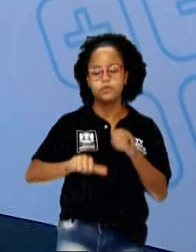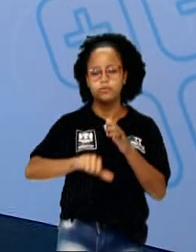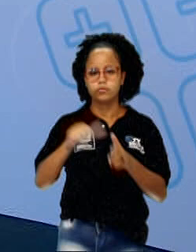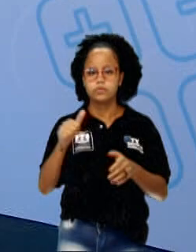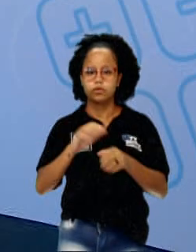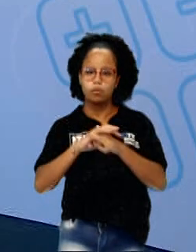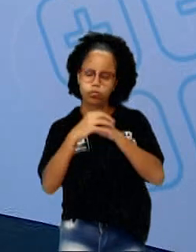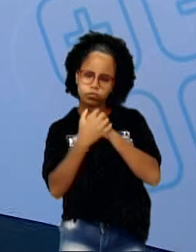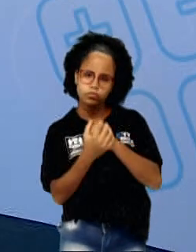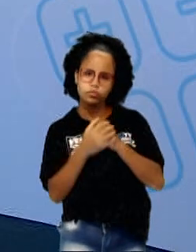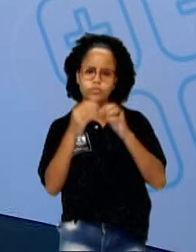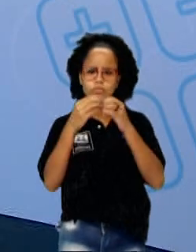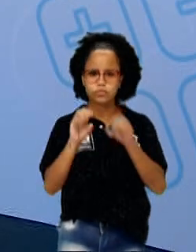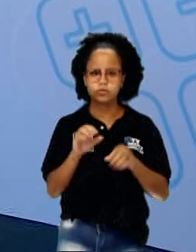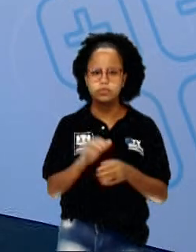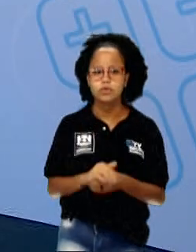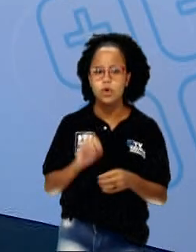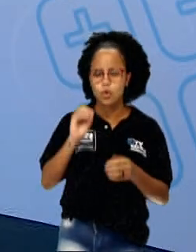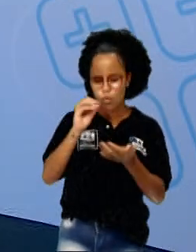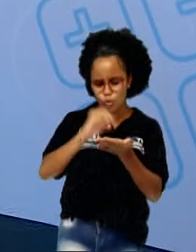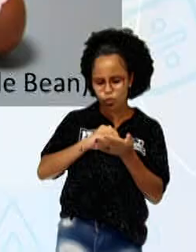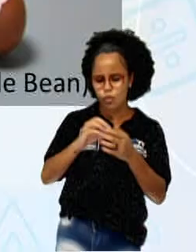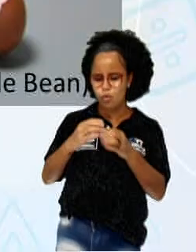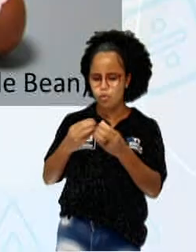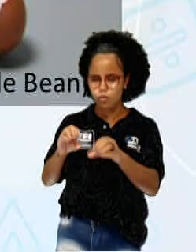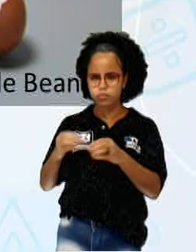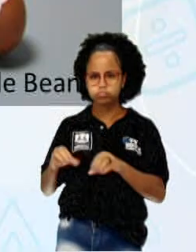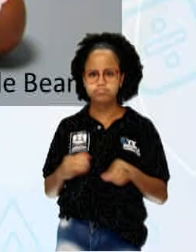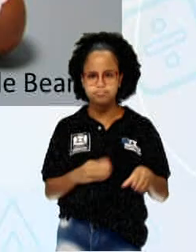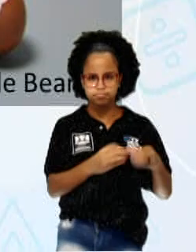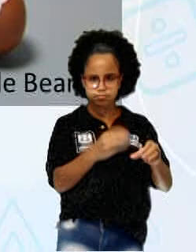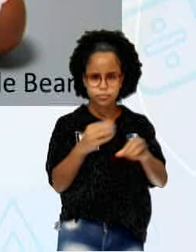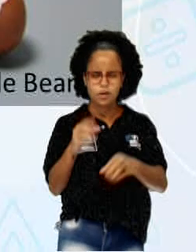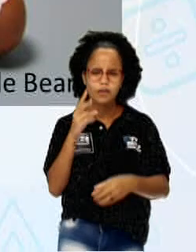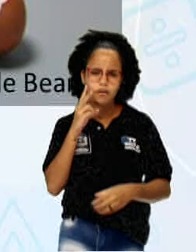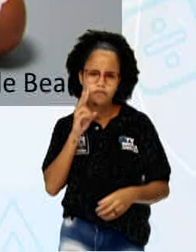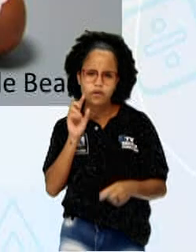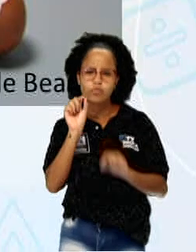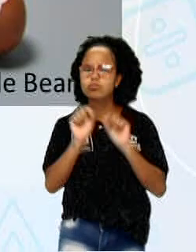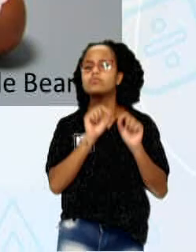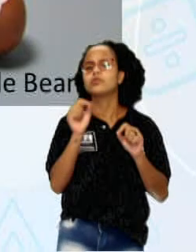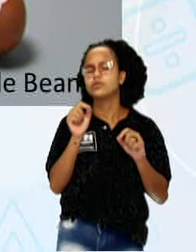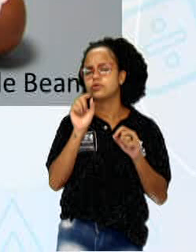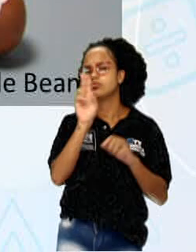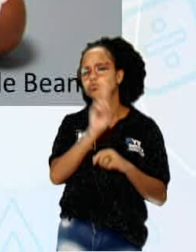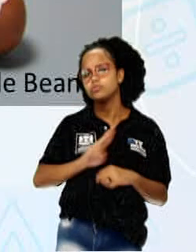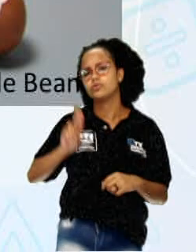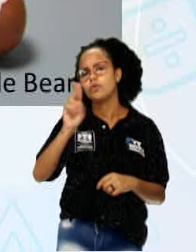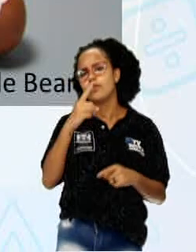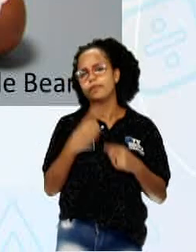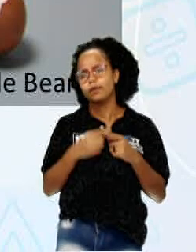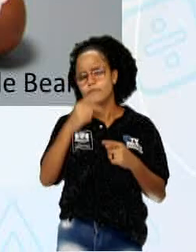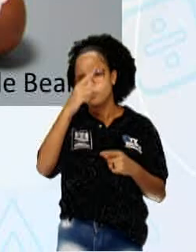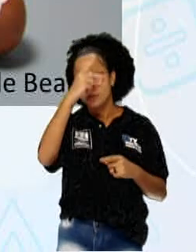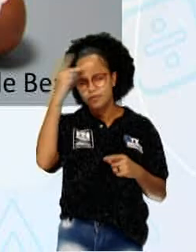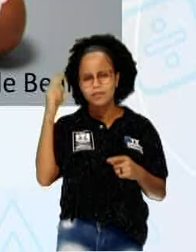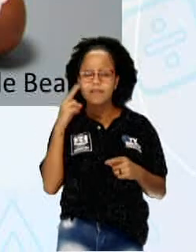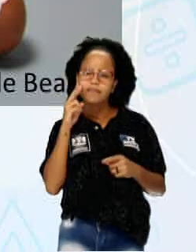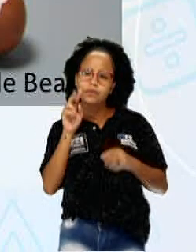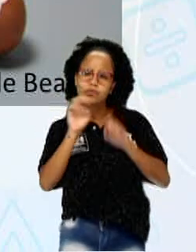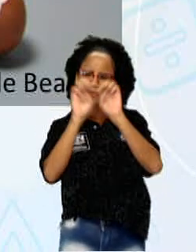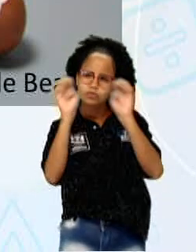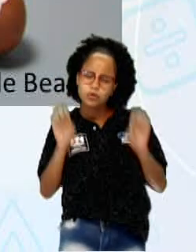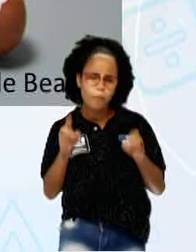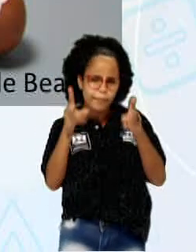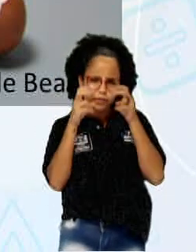ovo. Então, ele até deixou as cascas de ovo aí na foto. Para as pessoas perceberem o material que foi usado. Porque normalmente, quando a vê a escultura, nem dá para perceber direito qual é